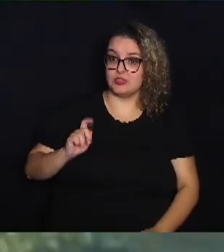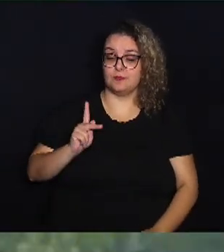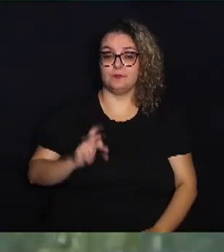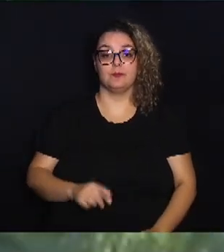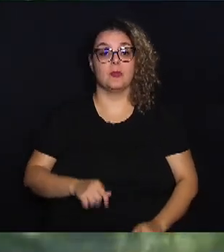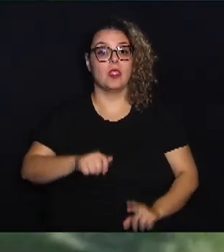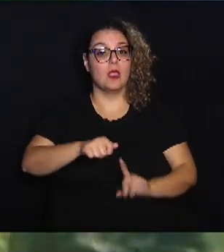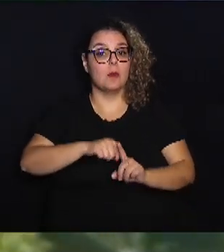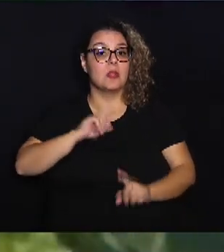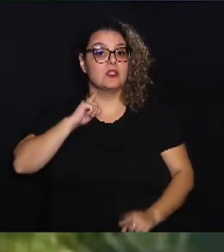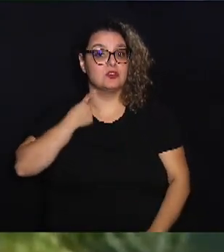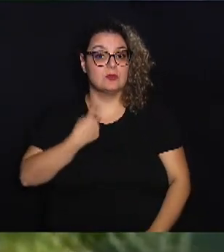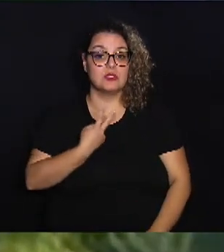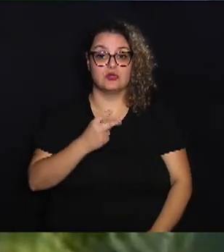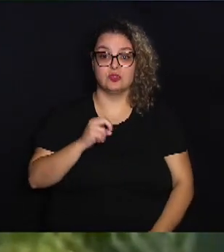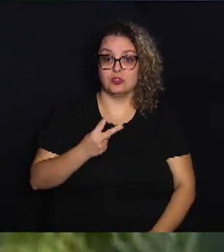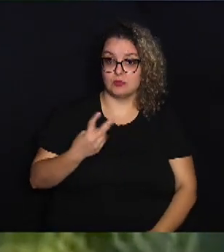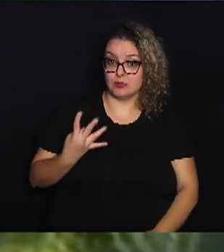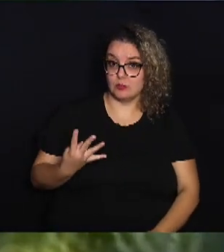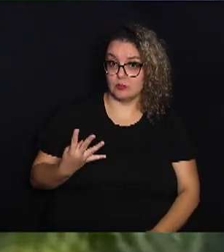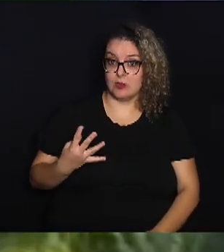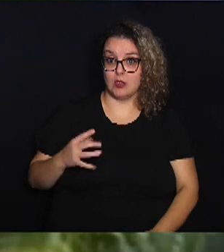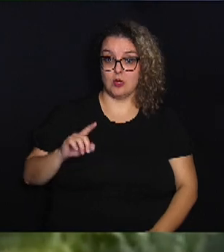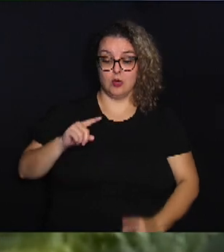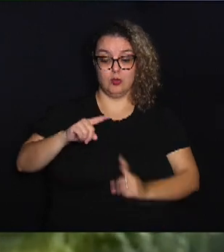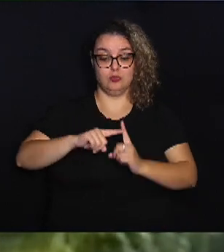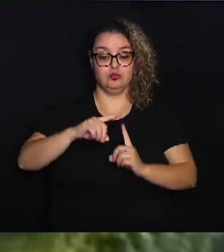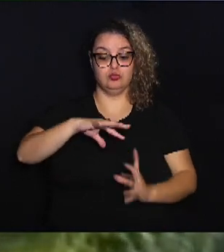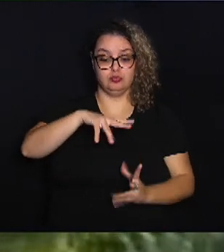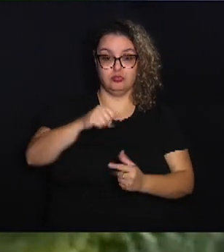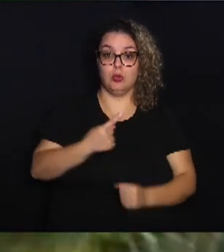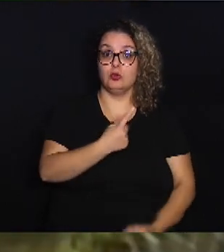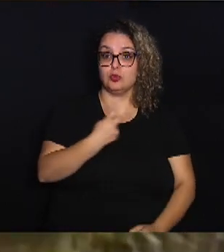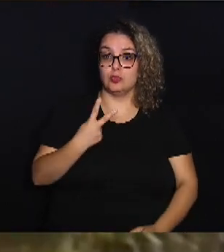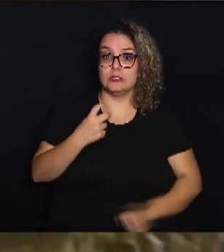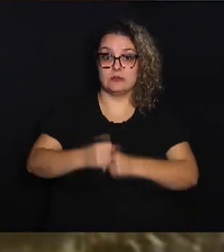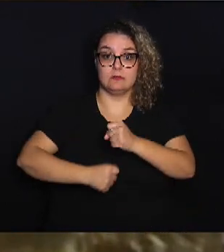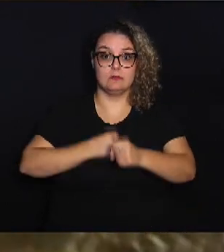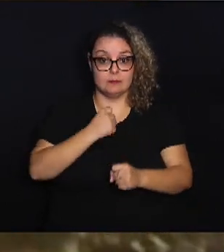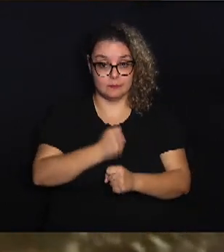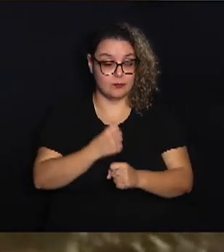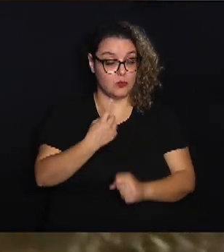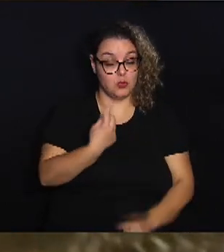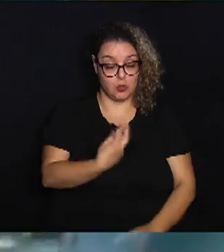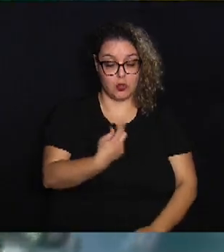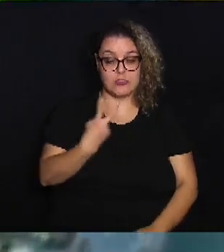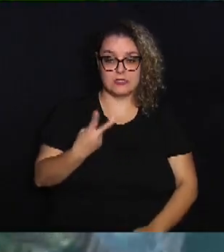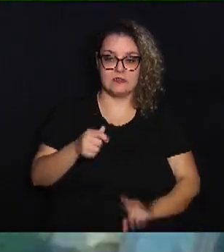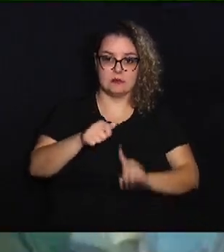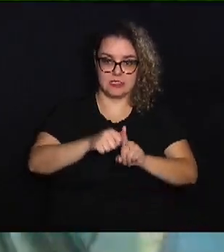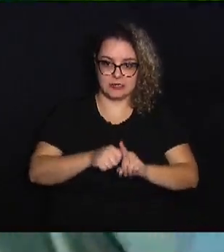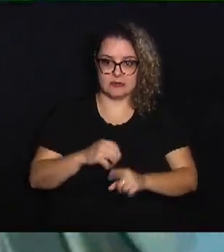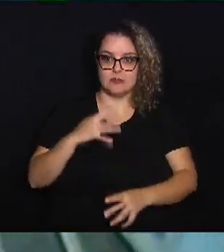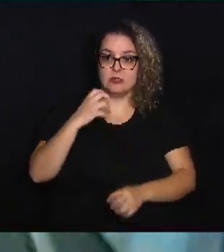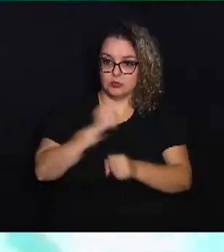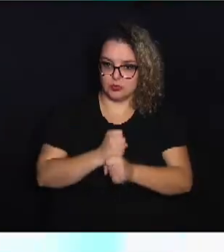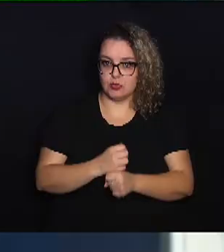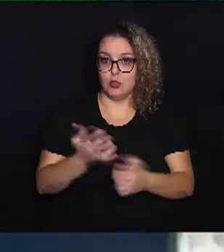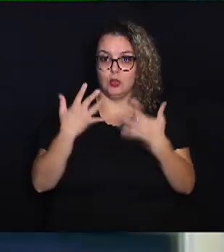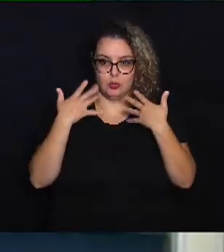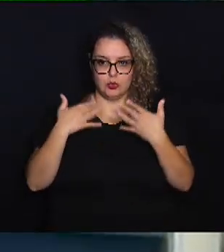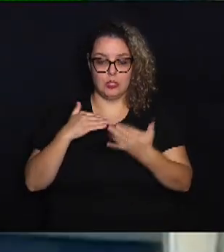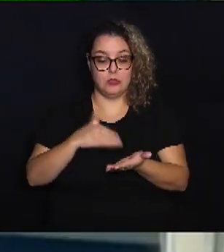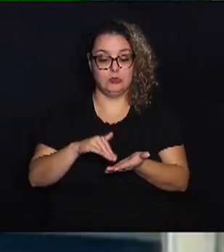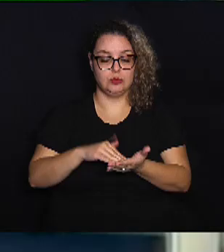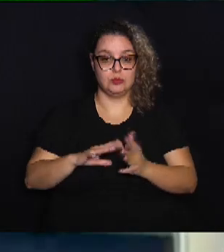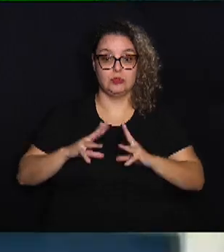2024, a temperatura global completou 12 meses consecutivos com recordes de calor. O secretário